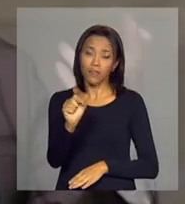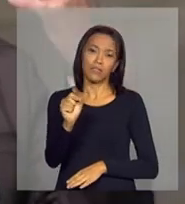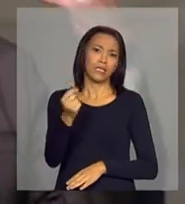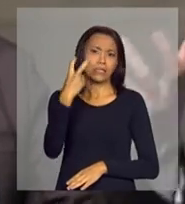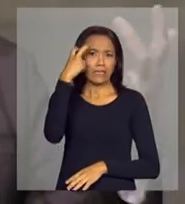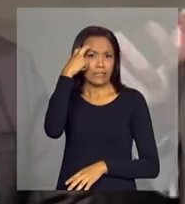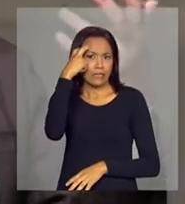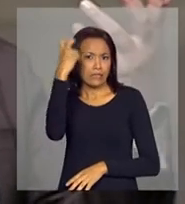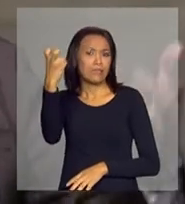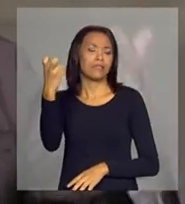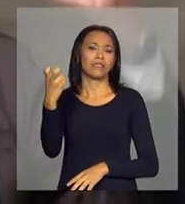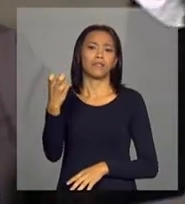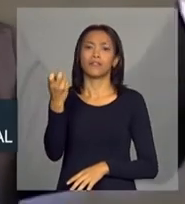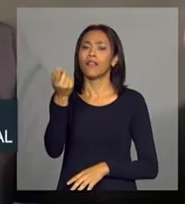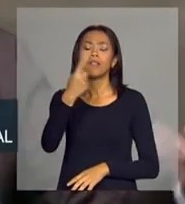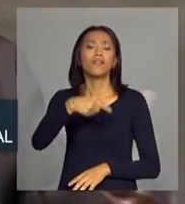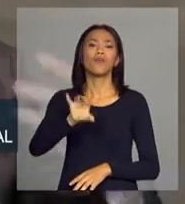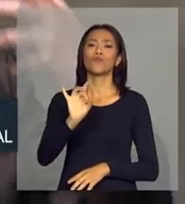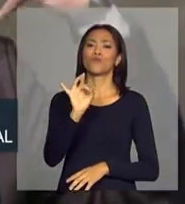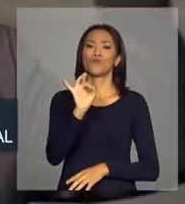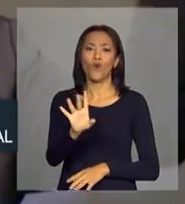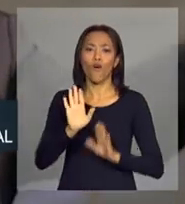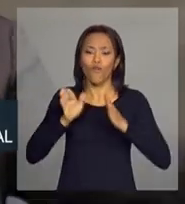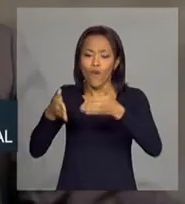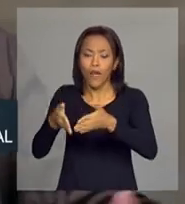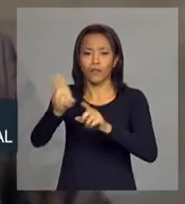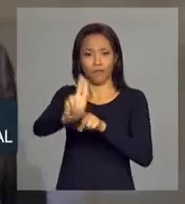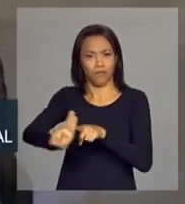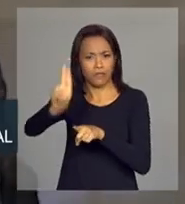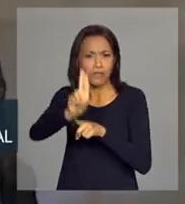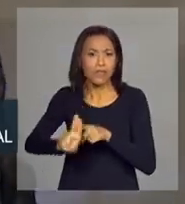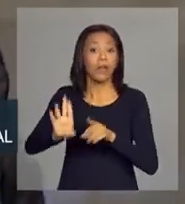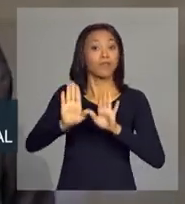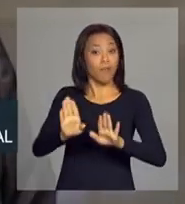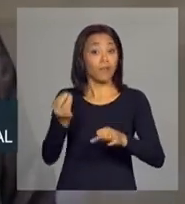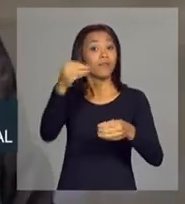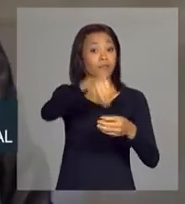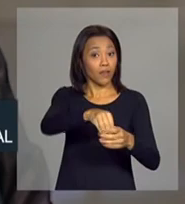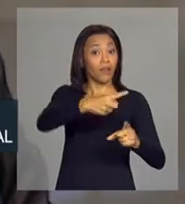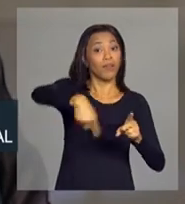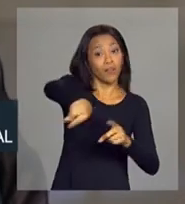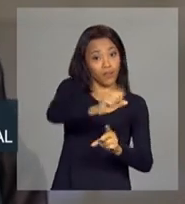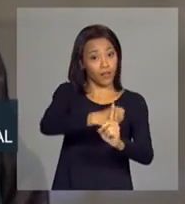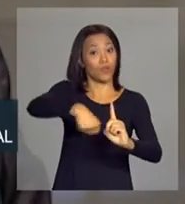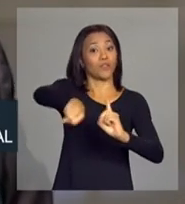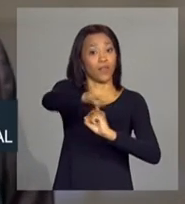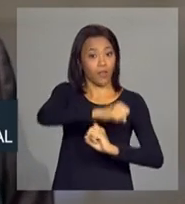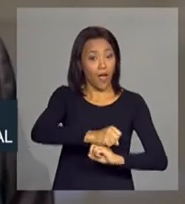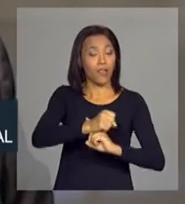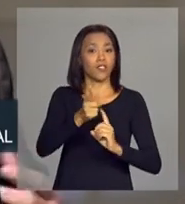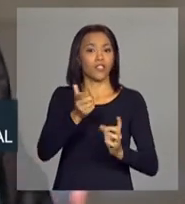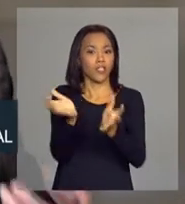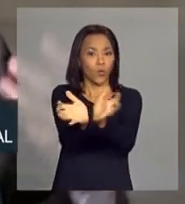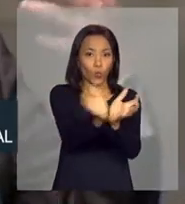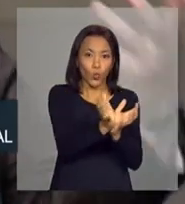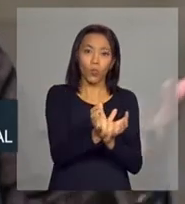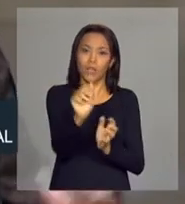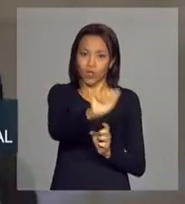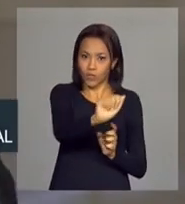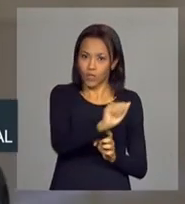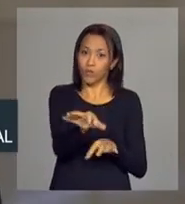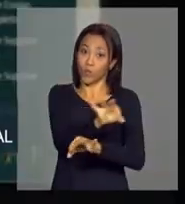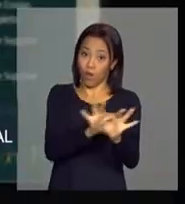inteligência que está não só na academia, que está também na sociedade civil organizada, isso se